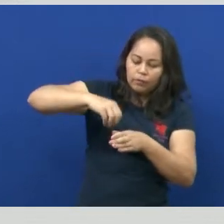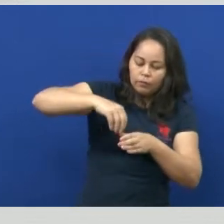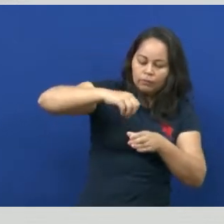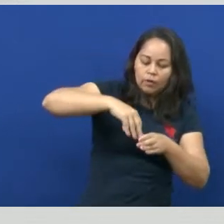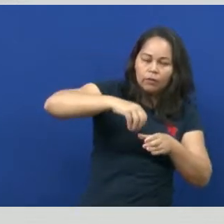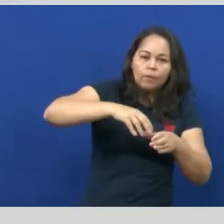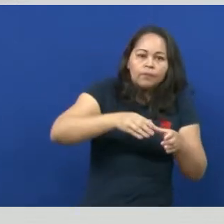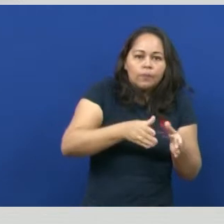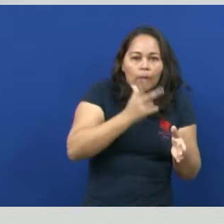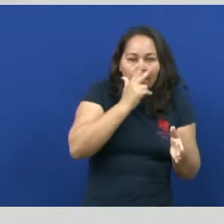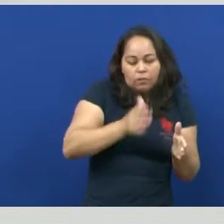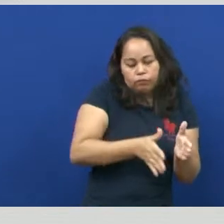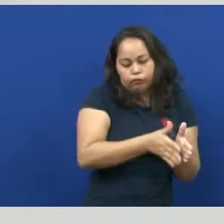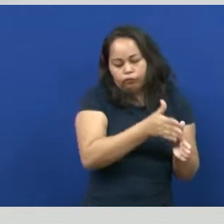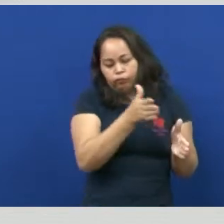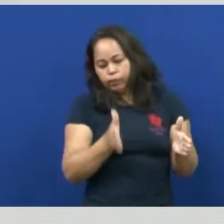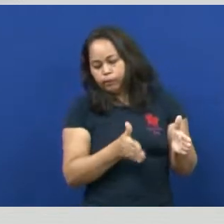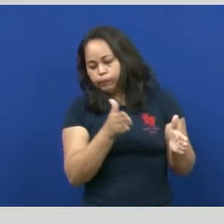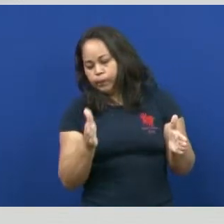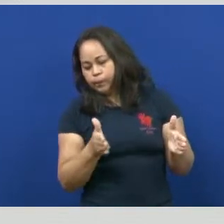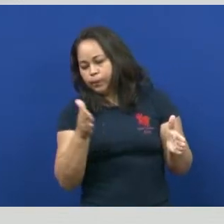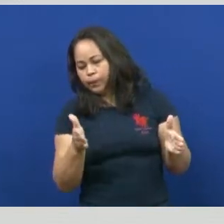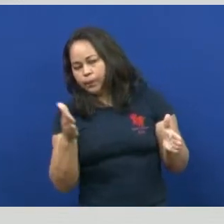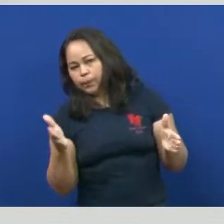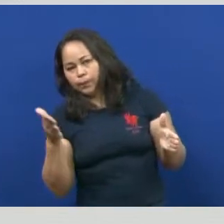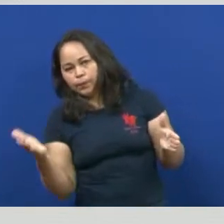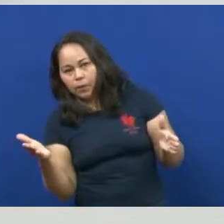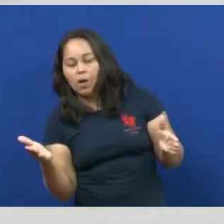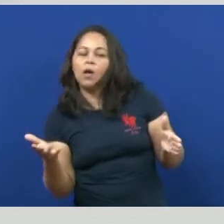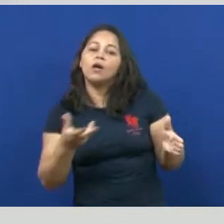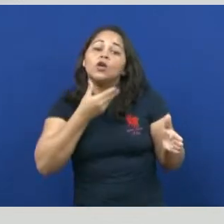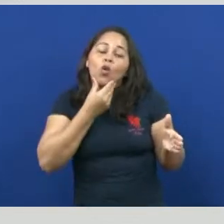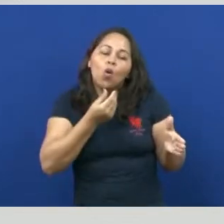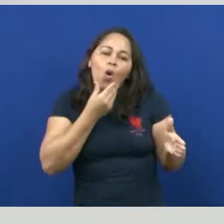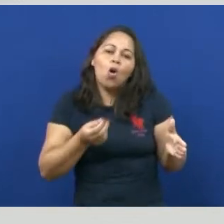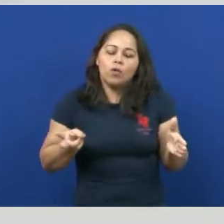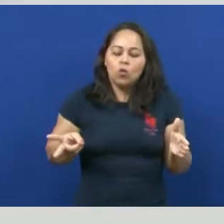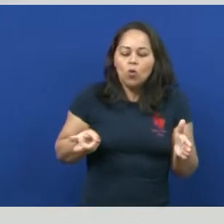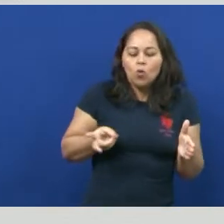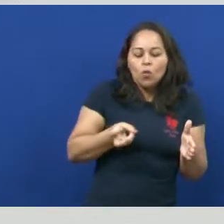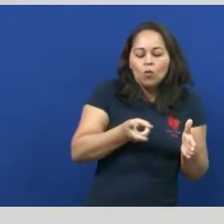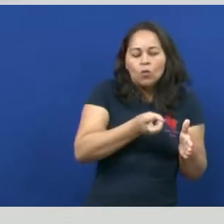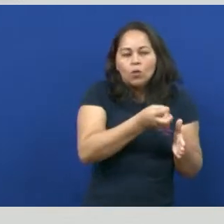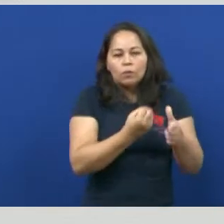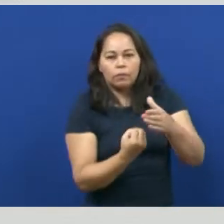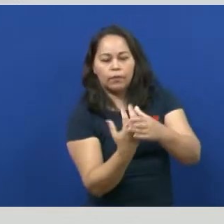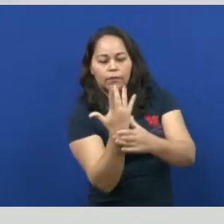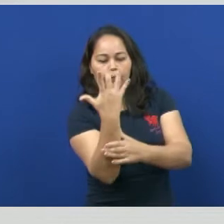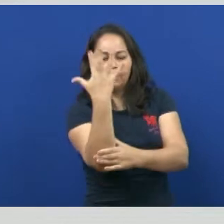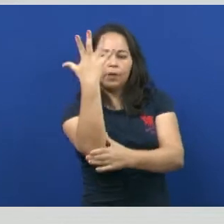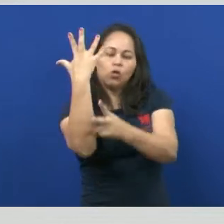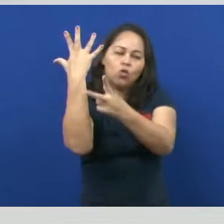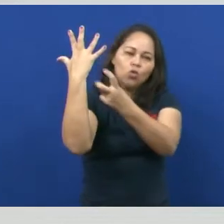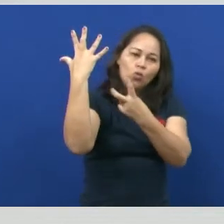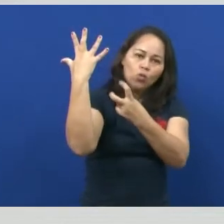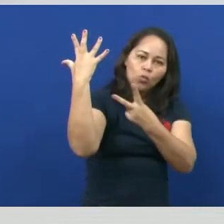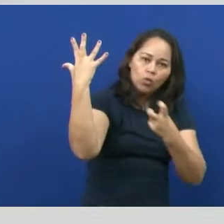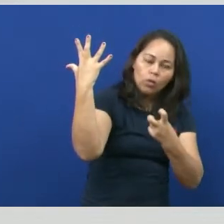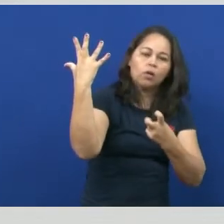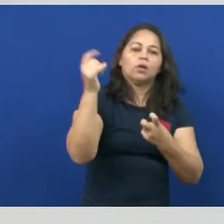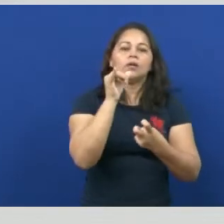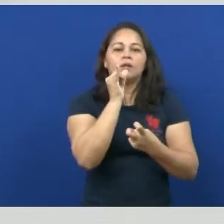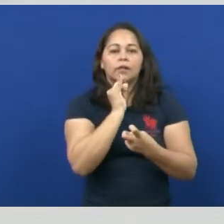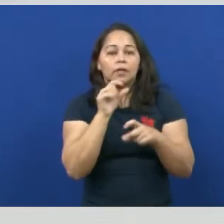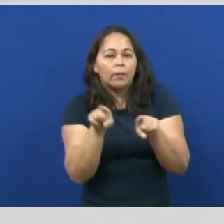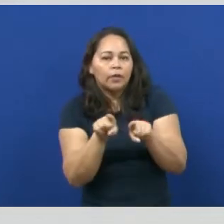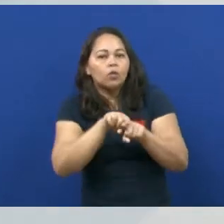revolução neolítica, né? Ou revolução agrícola, porque a partir da agricultura, o homem começa a domesticar os